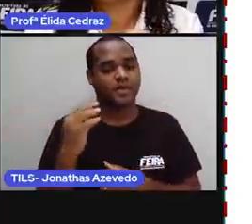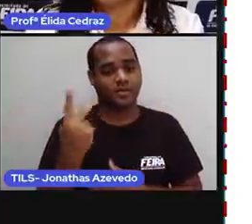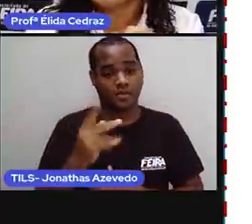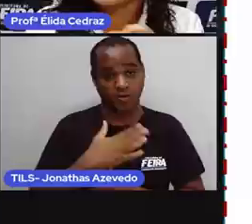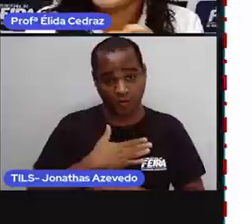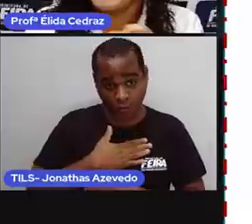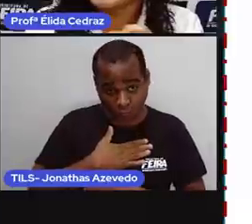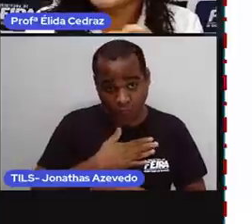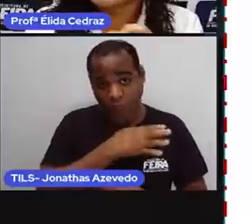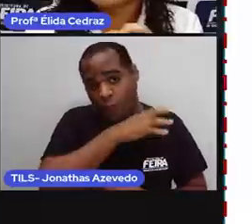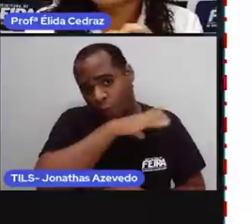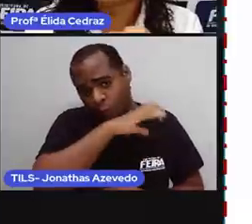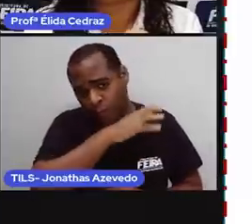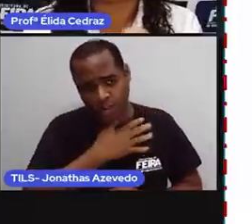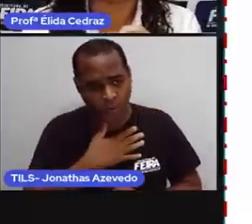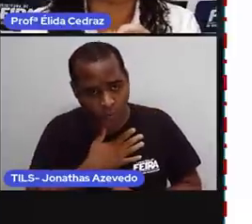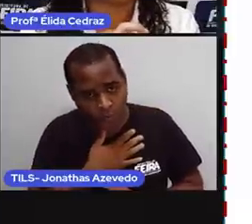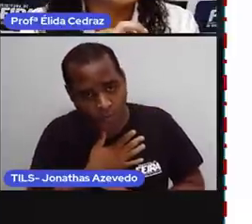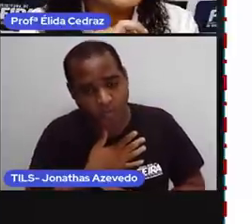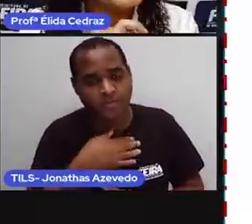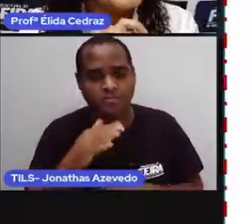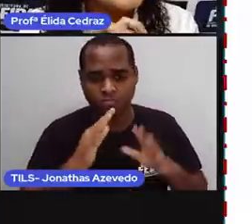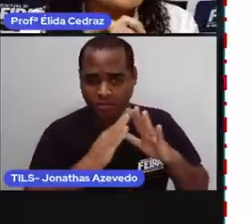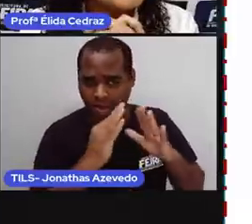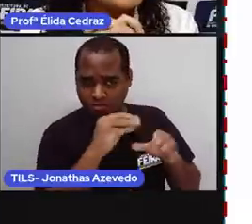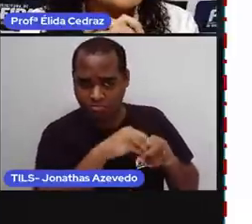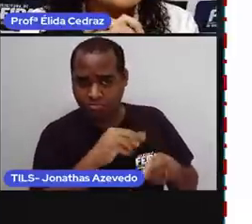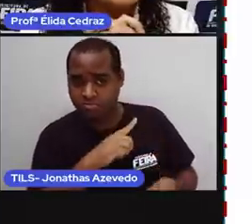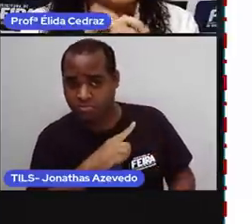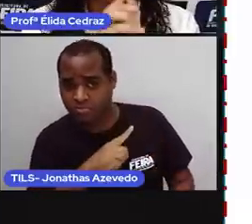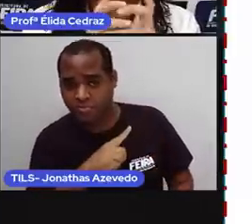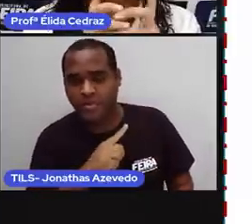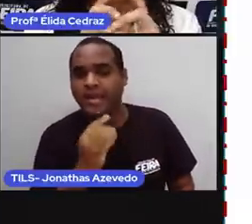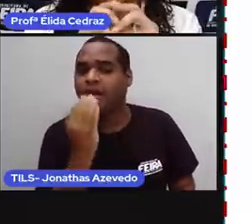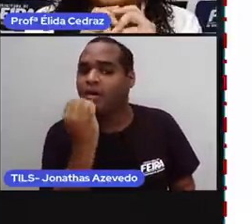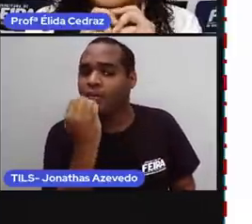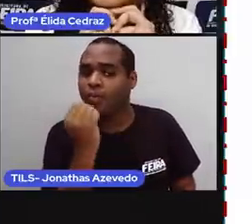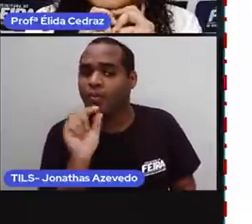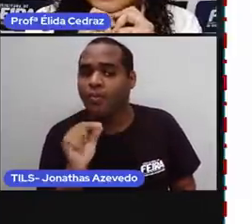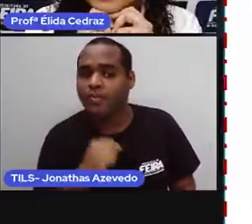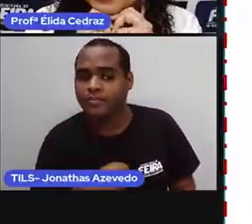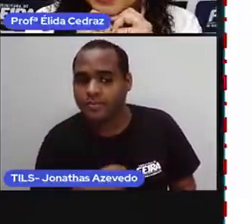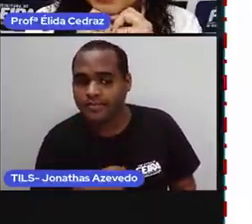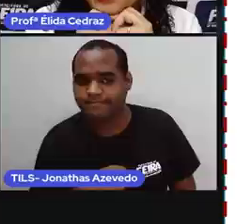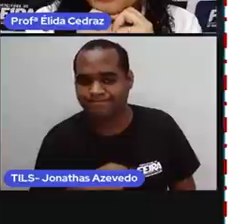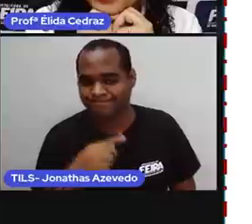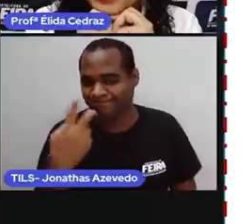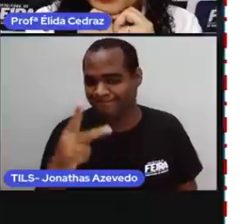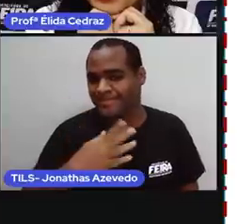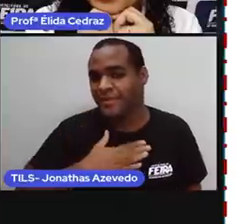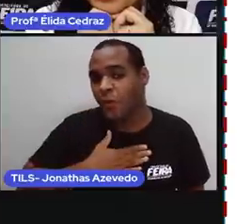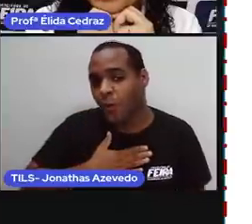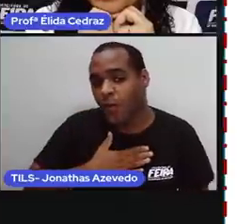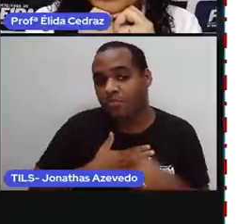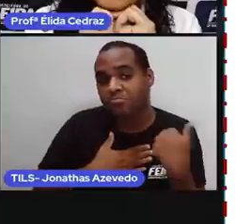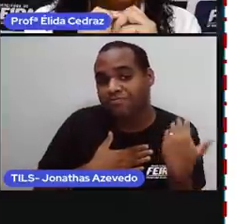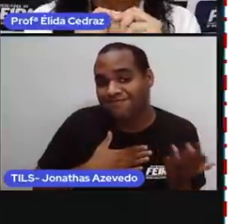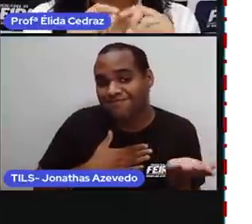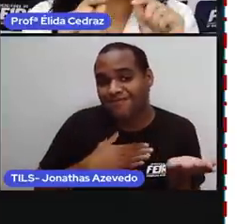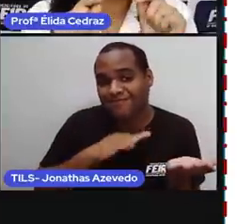Tem algum em casa? Do que é que eles se alimentam? Qual é o seu animal preferido?